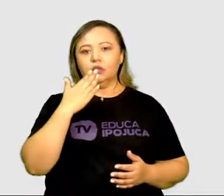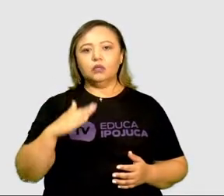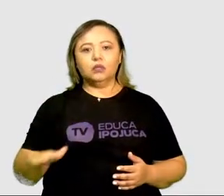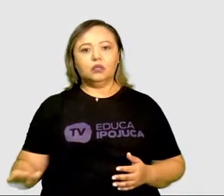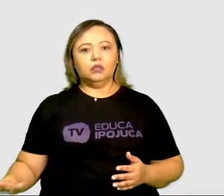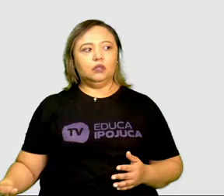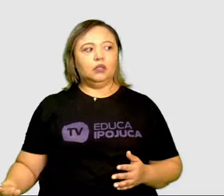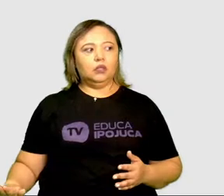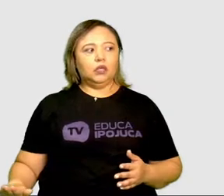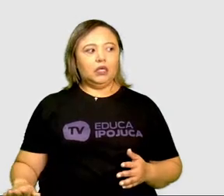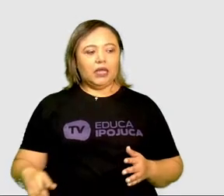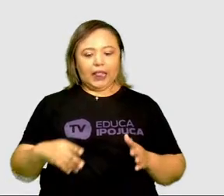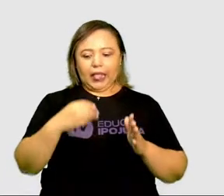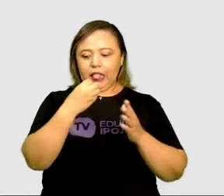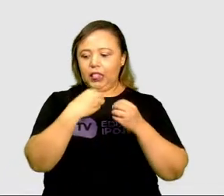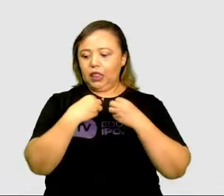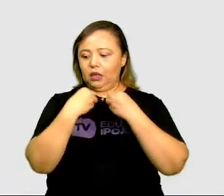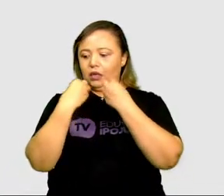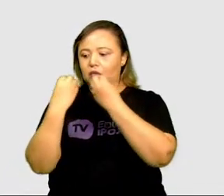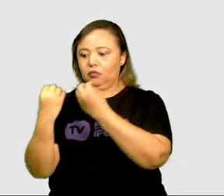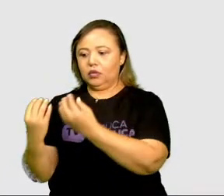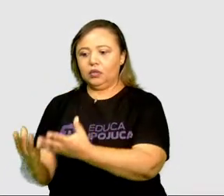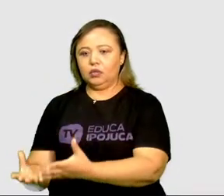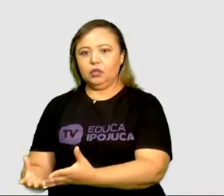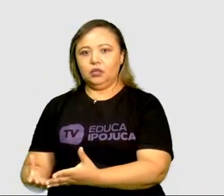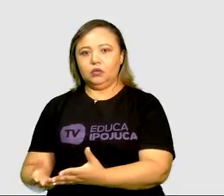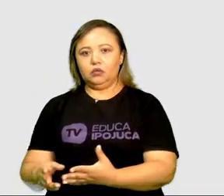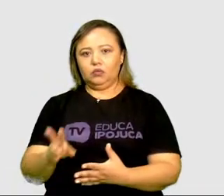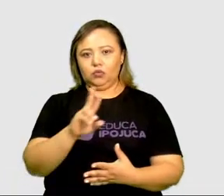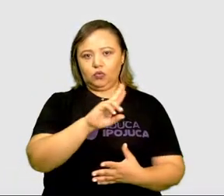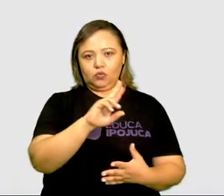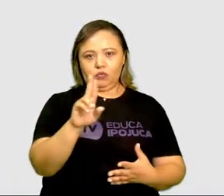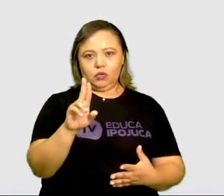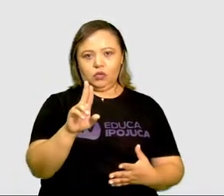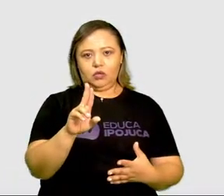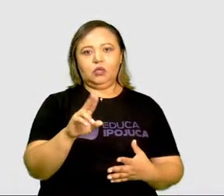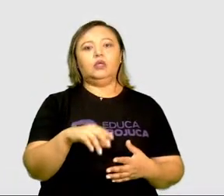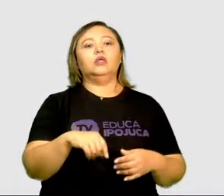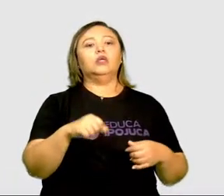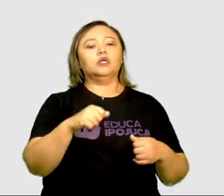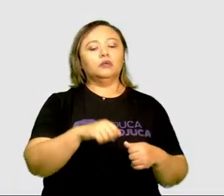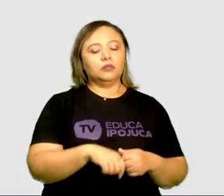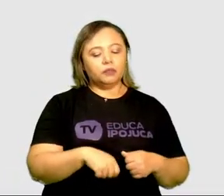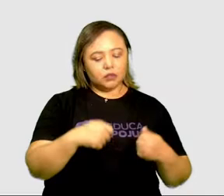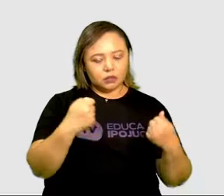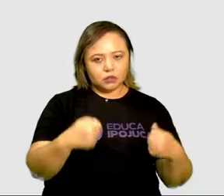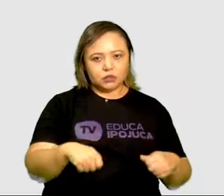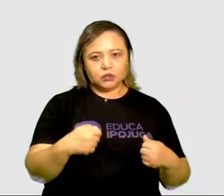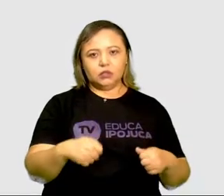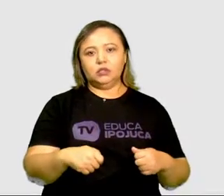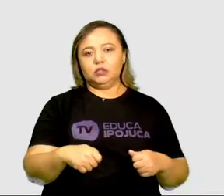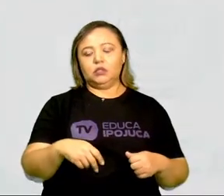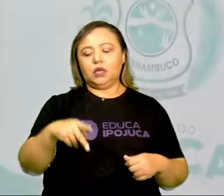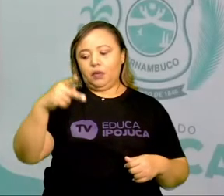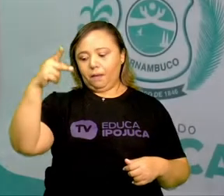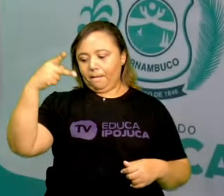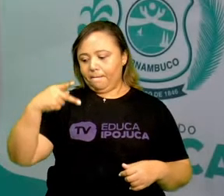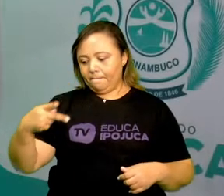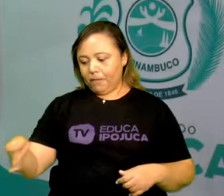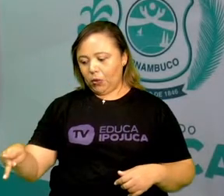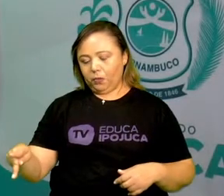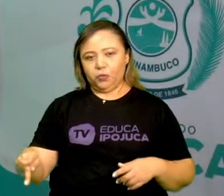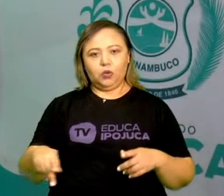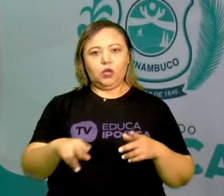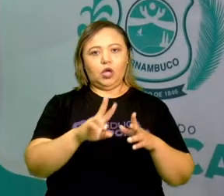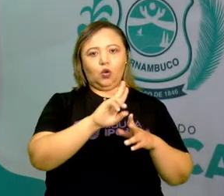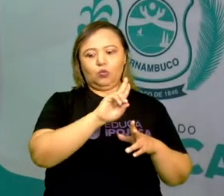se foi atribuído, se foi dado a esta criança um nome, esse substantivo é próprio. Se é um